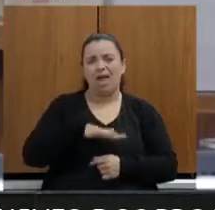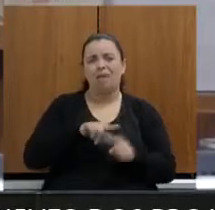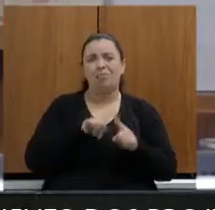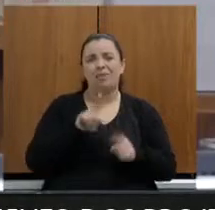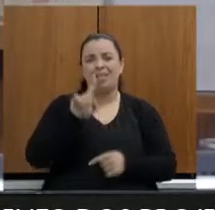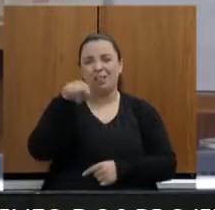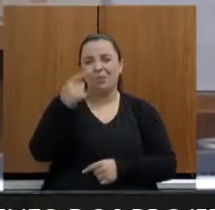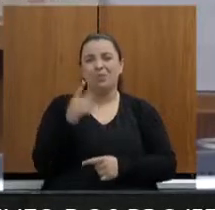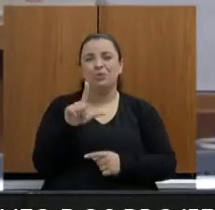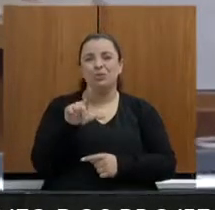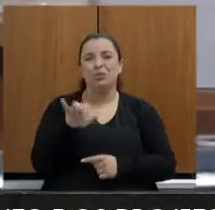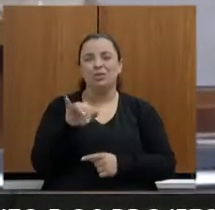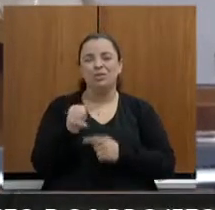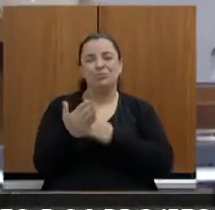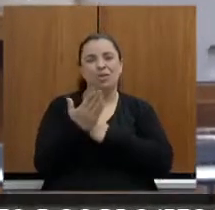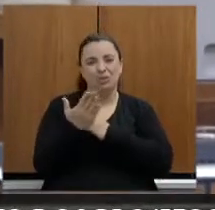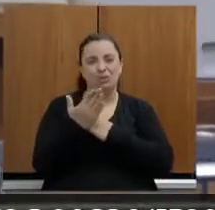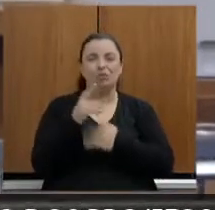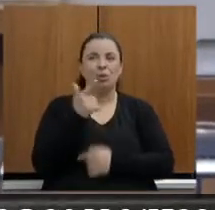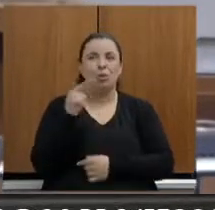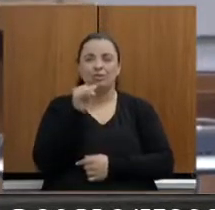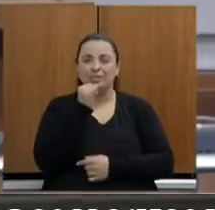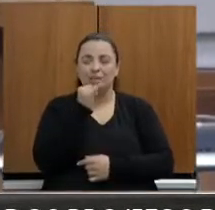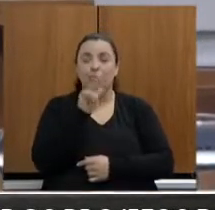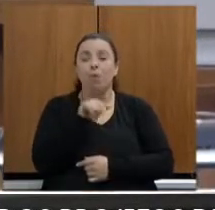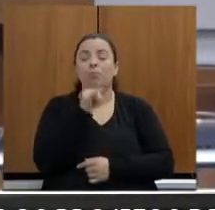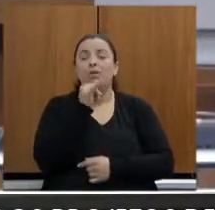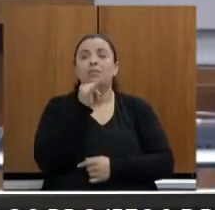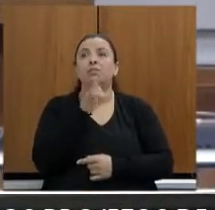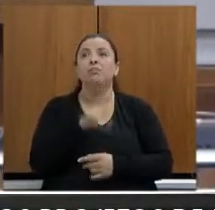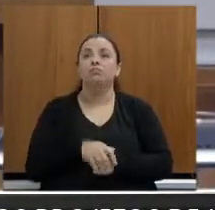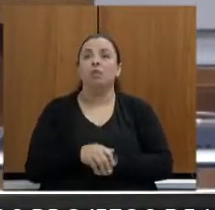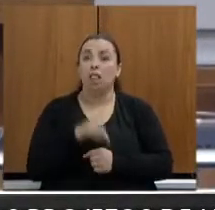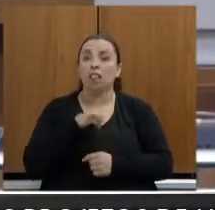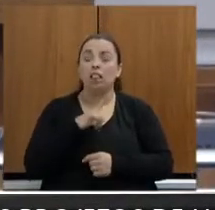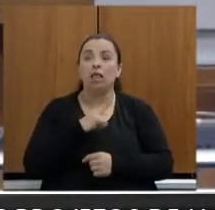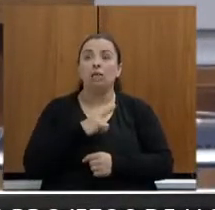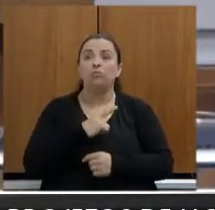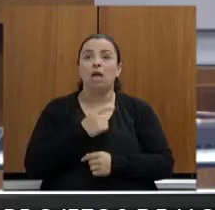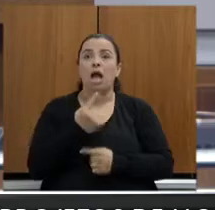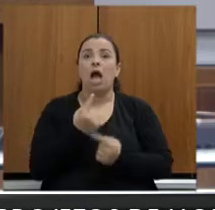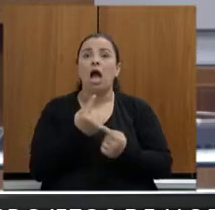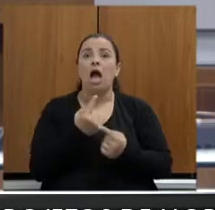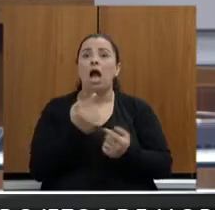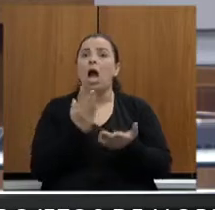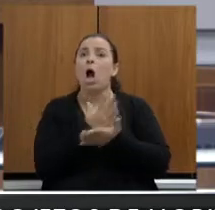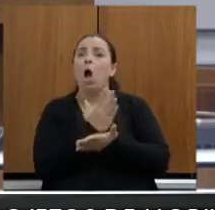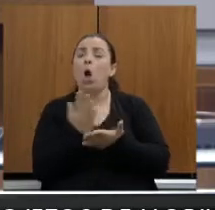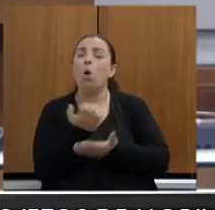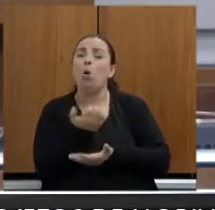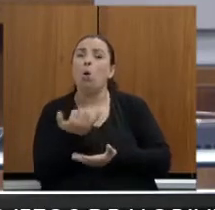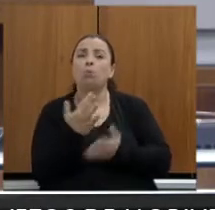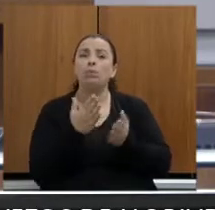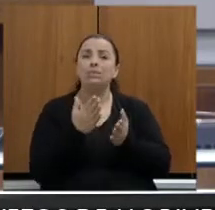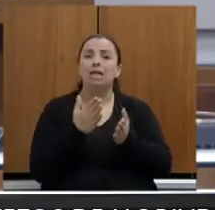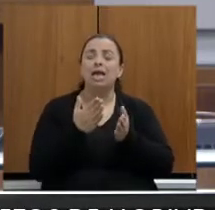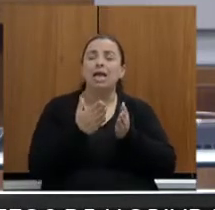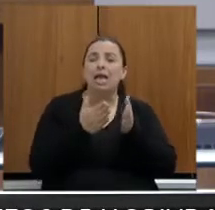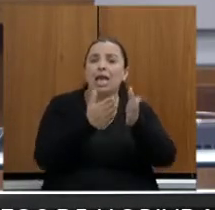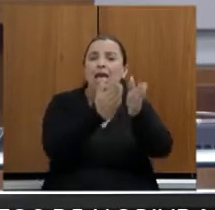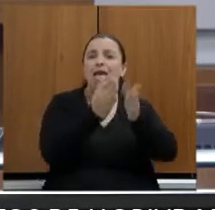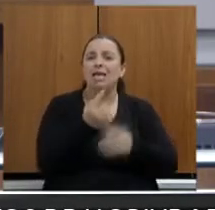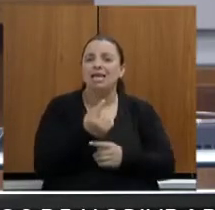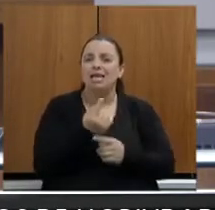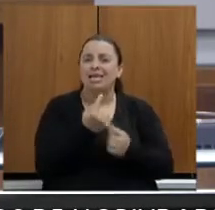aqui com outros exemplos. Mas temos, por exemplo, algumas estradas que estão dentro da